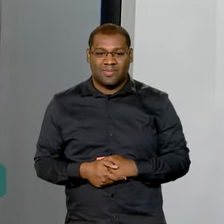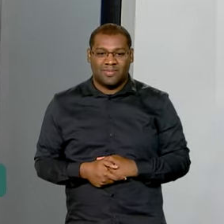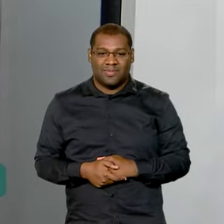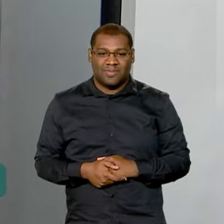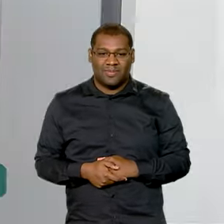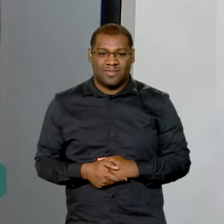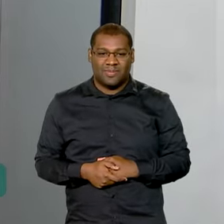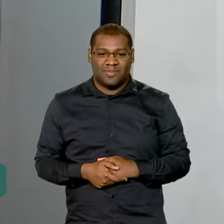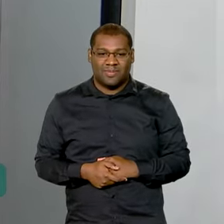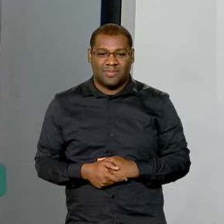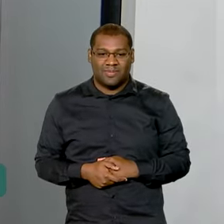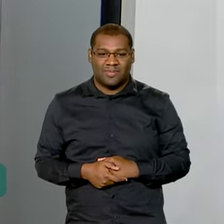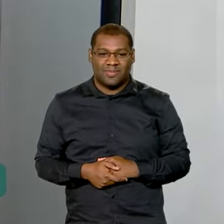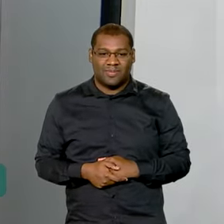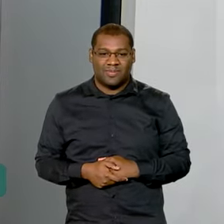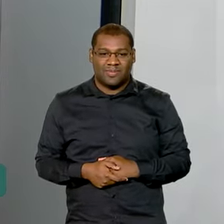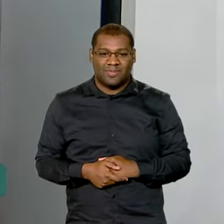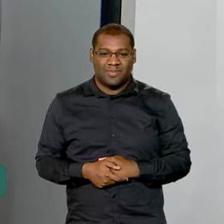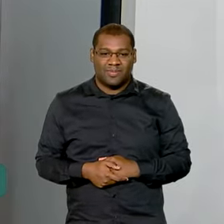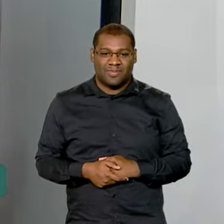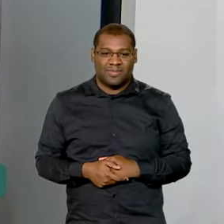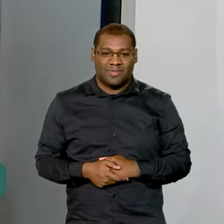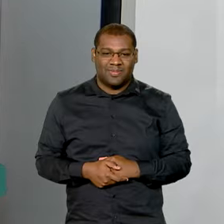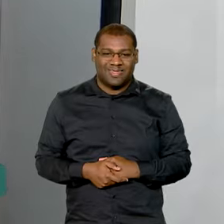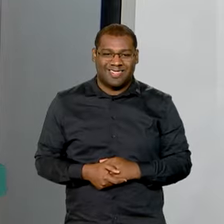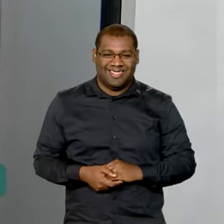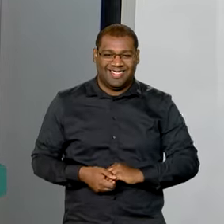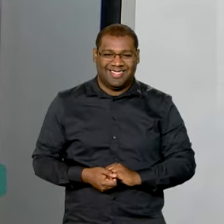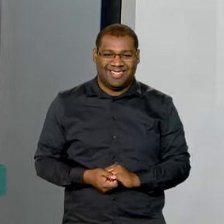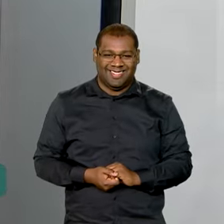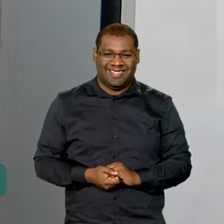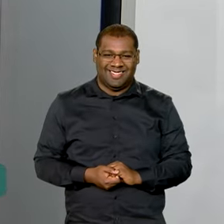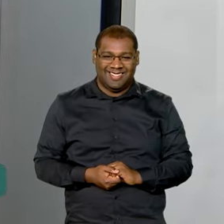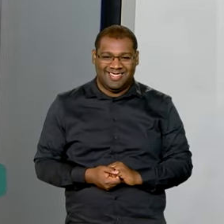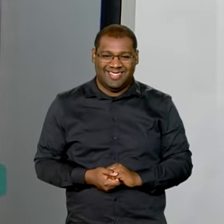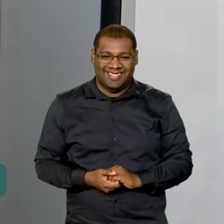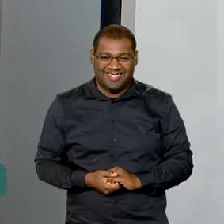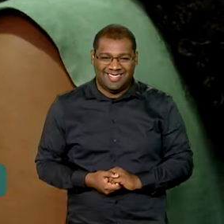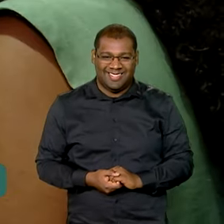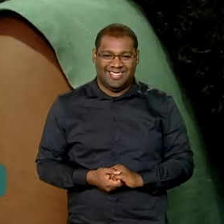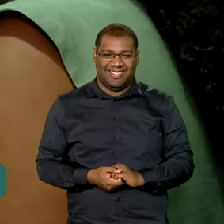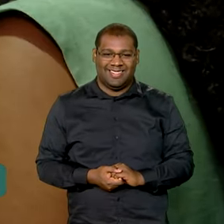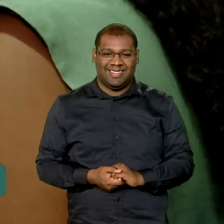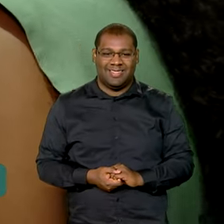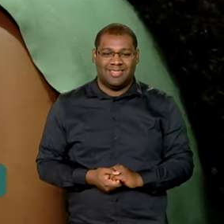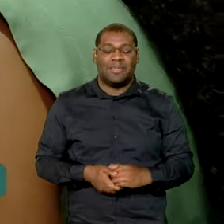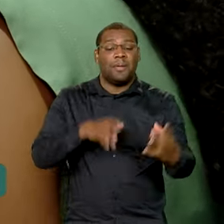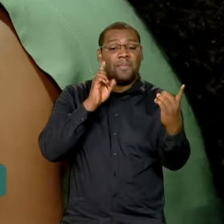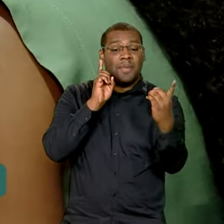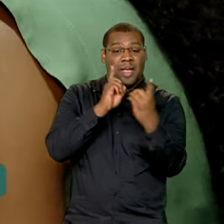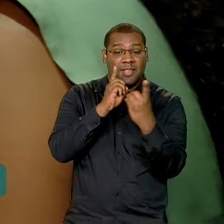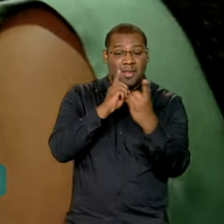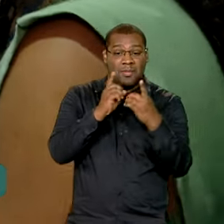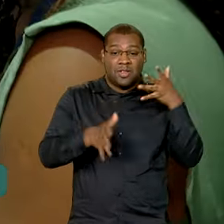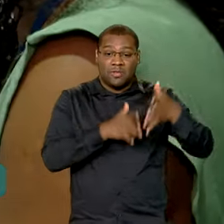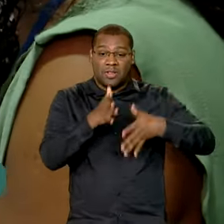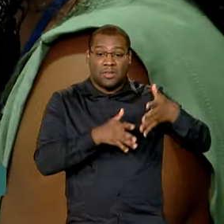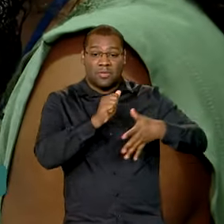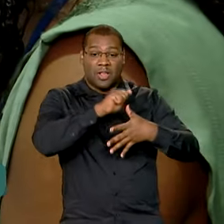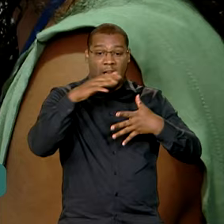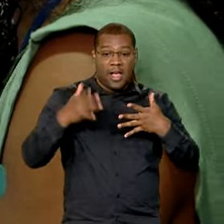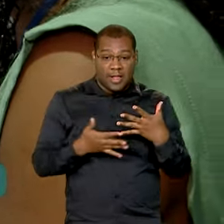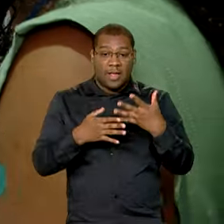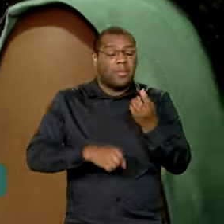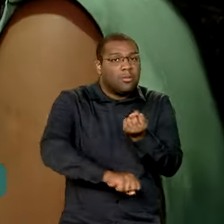esse é o sinal dela. E eu estava com muita vergonha, fiquei emocionada. O atendimento é feito por videochamada.